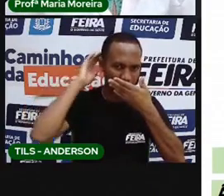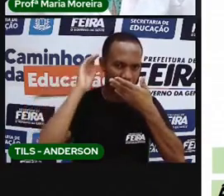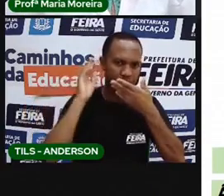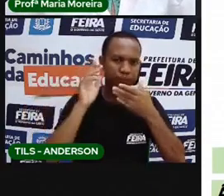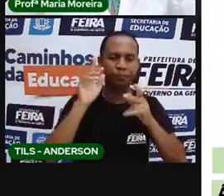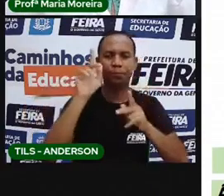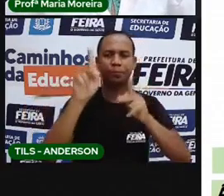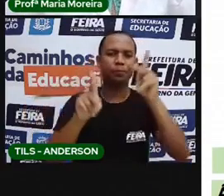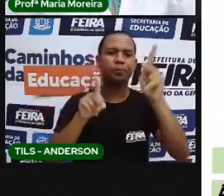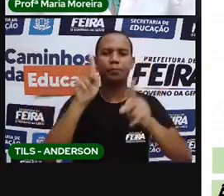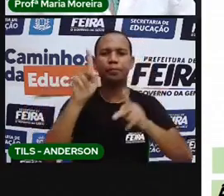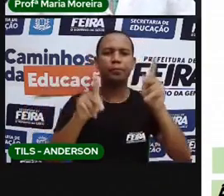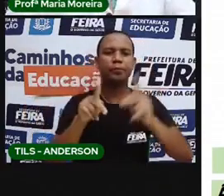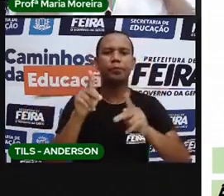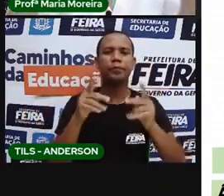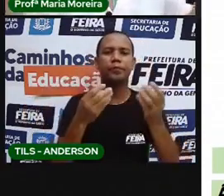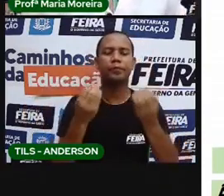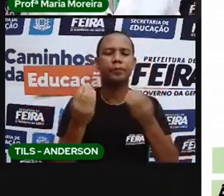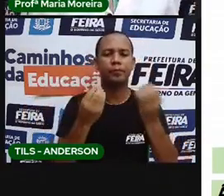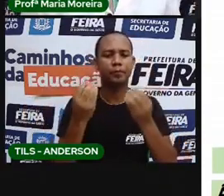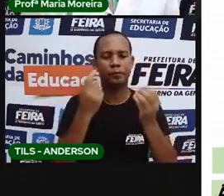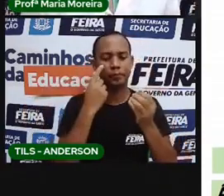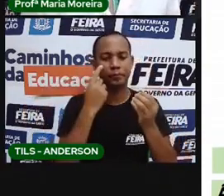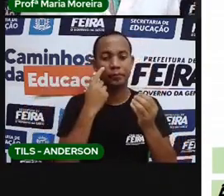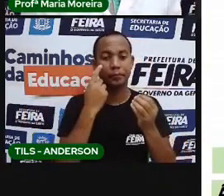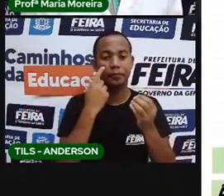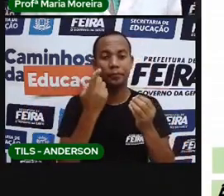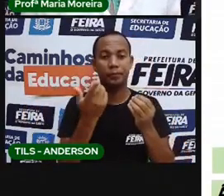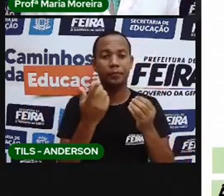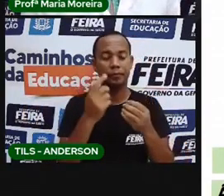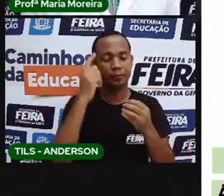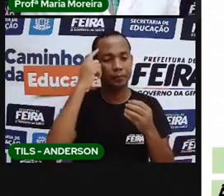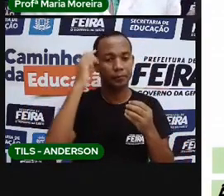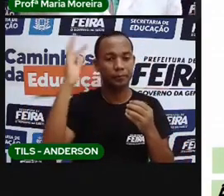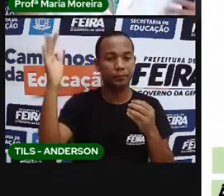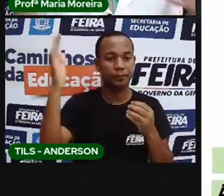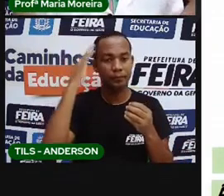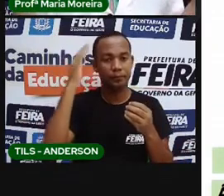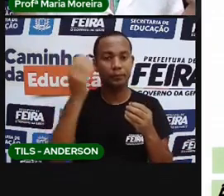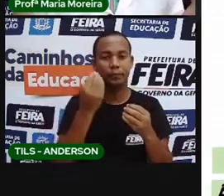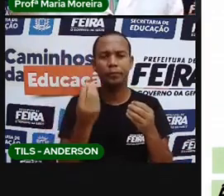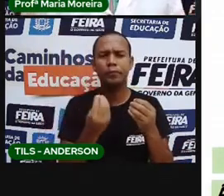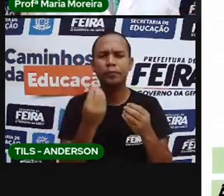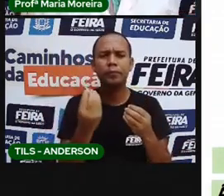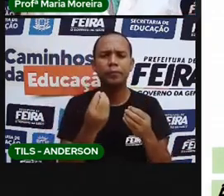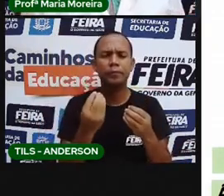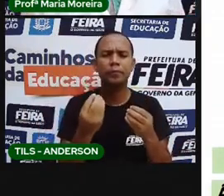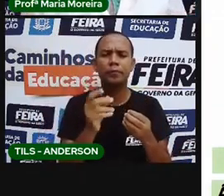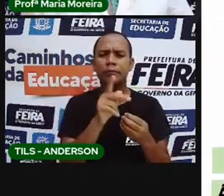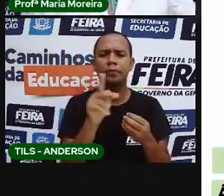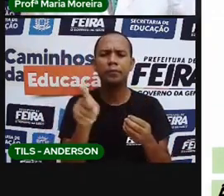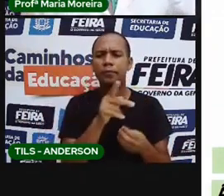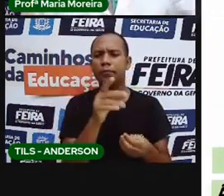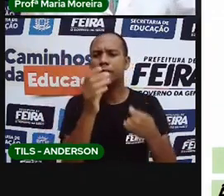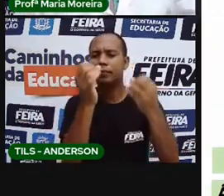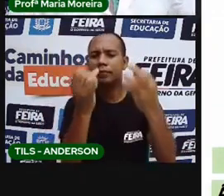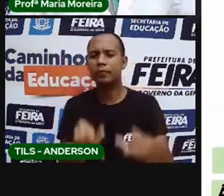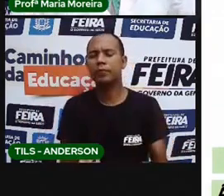a prova traz sempre uma imagem para vocês conseguirem criar dentro da imaginação de vocês a ideia de que a prova está falando.